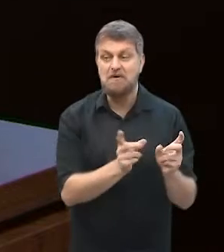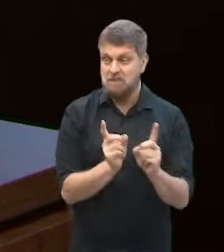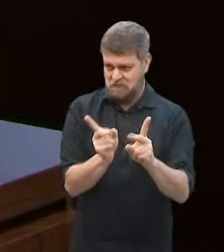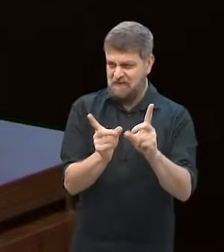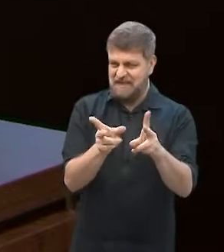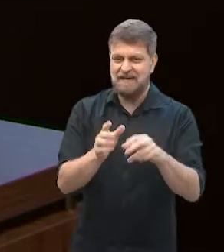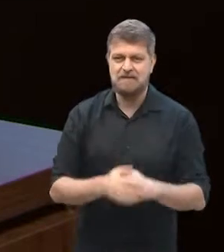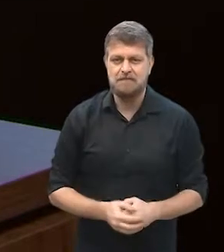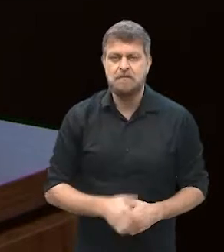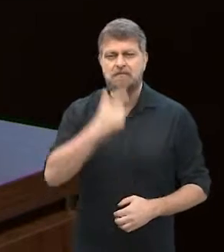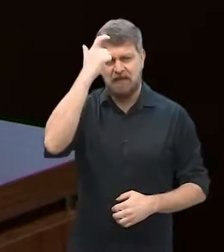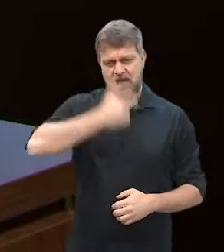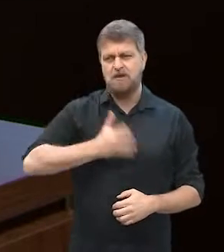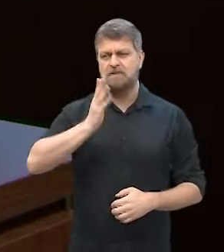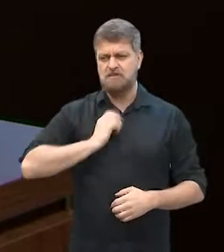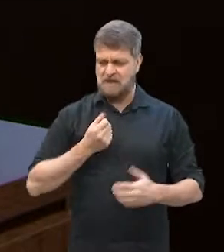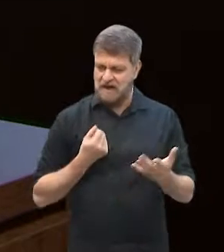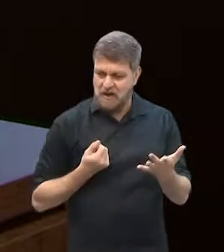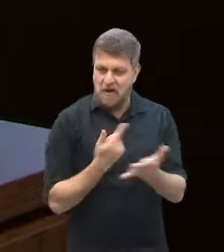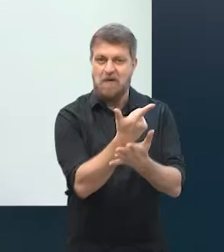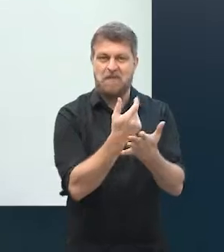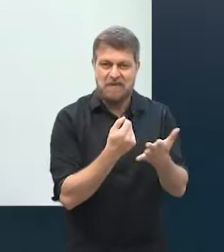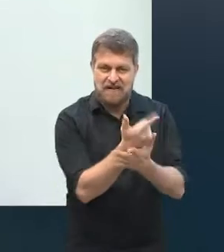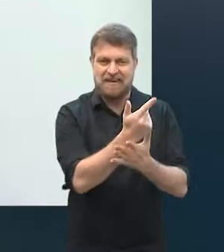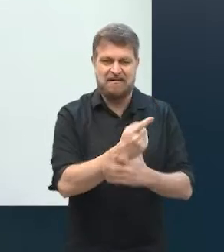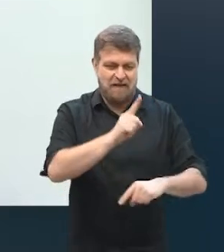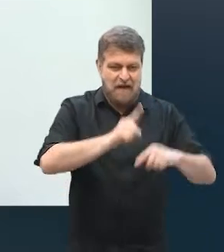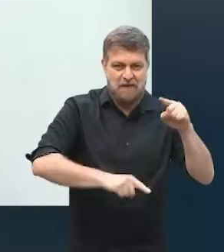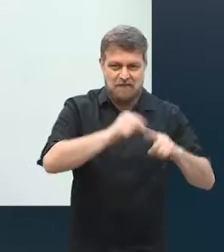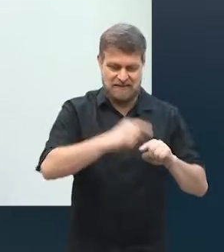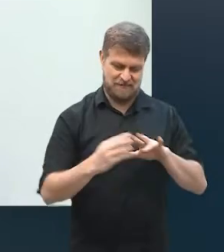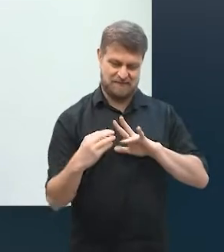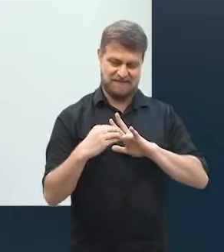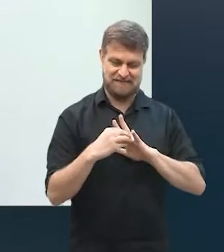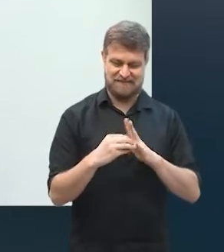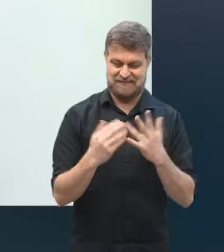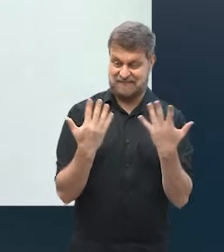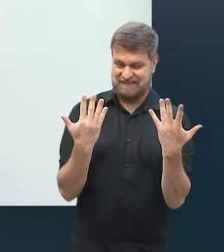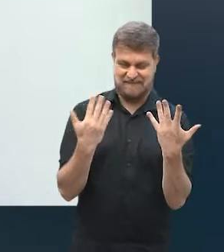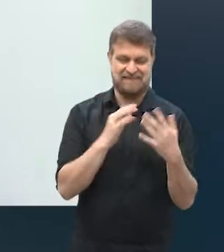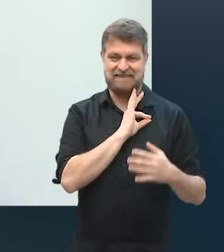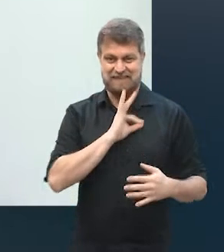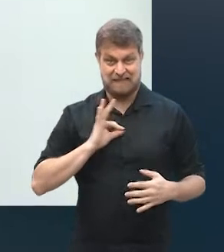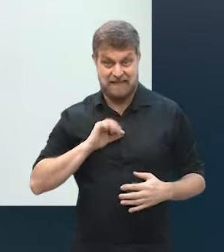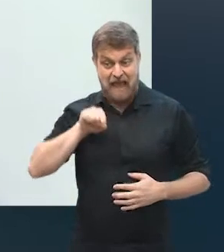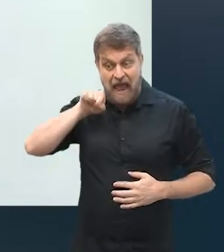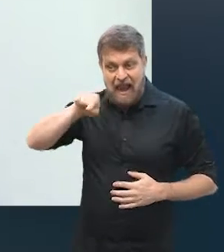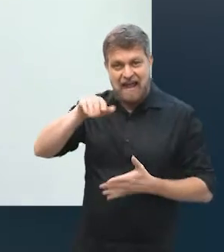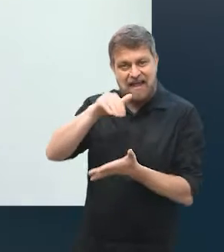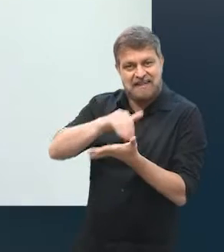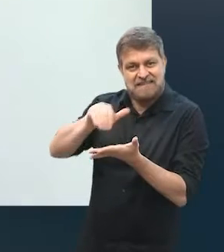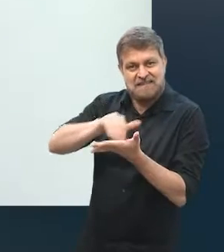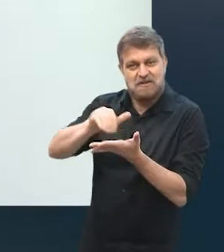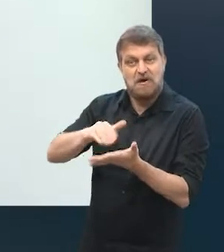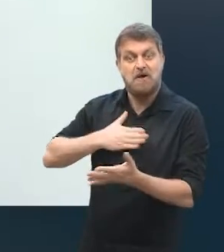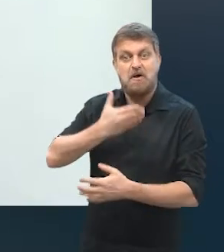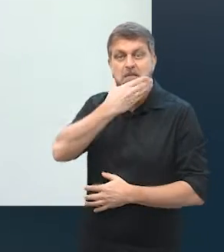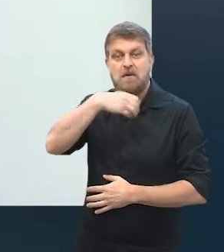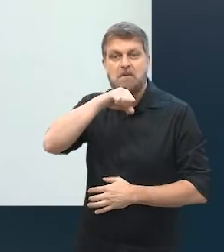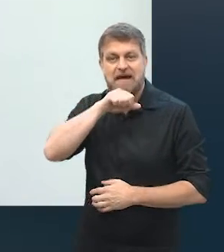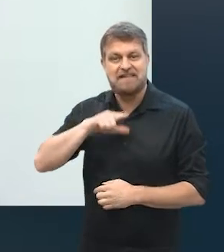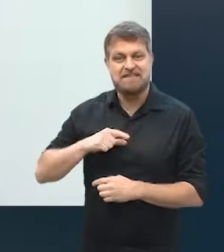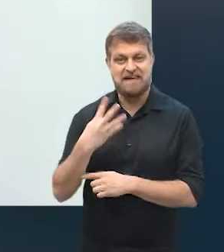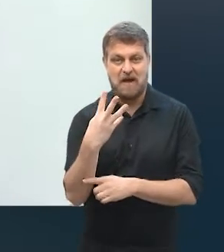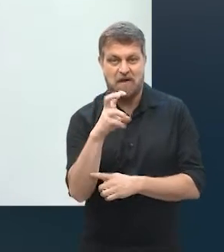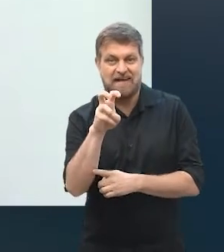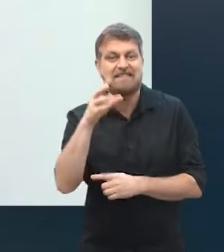É, eu consumia já os produtos, né, que ela vendia pra mim, e aí, como lá no escritório do meu pai, eram em torno de 45